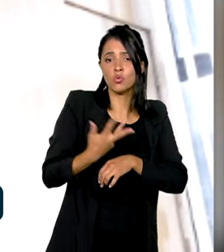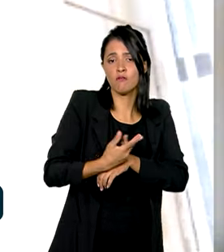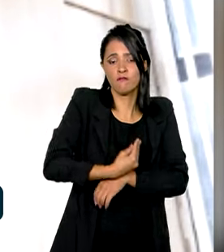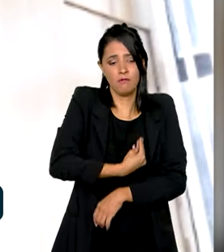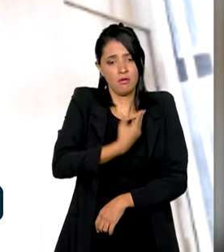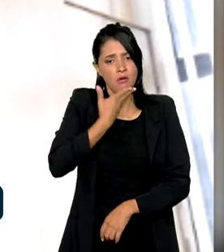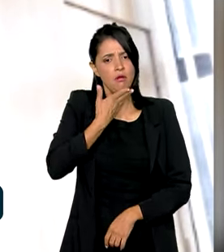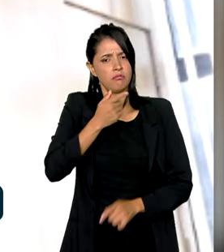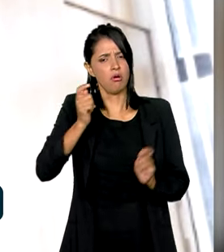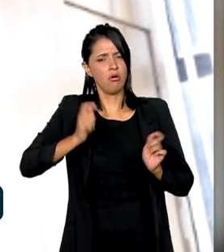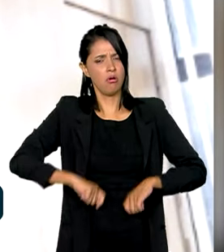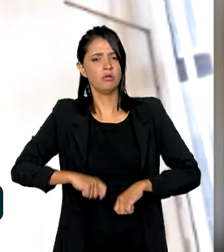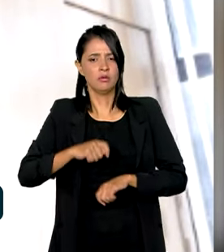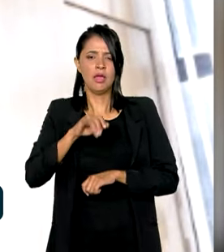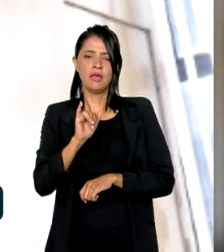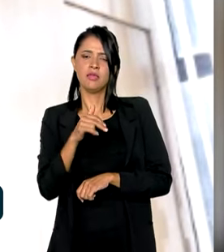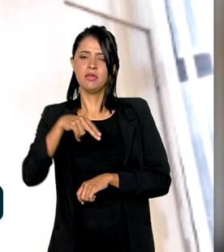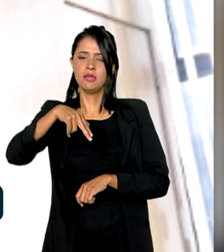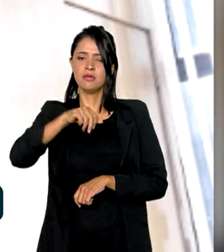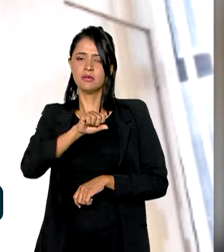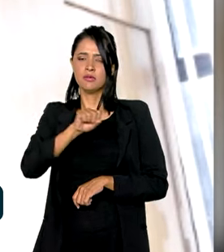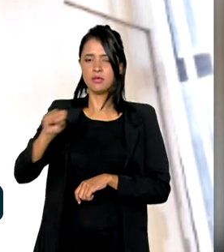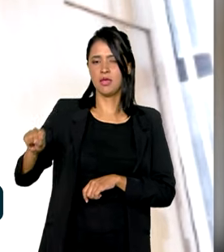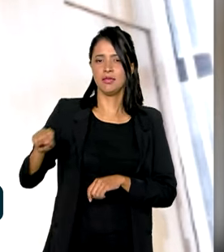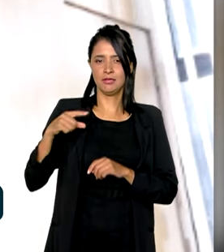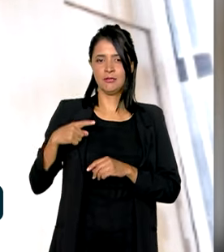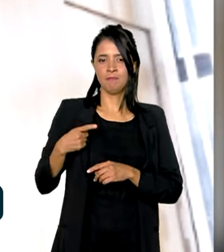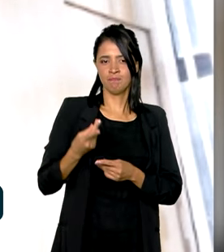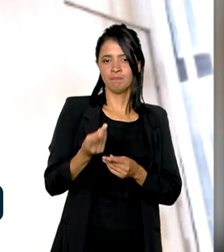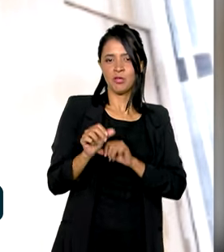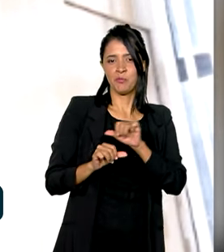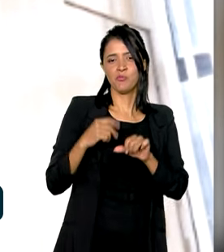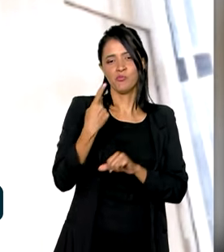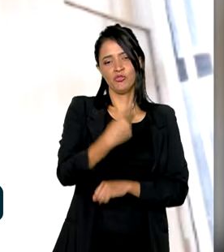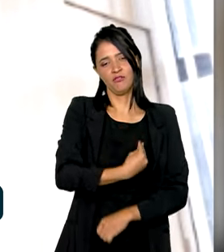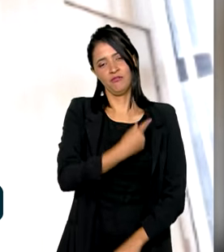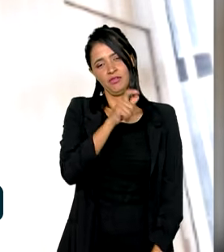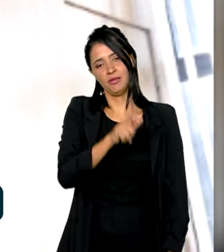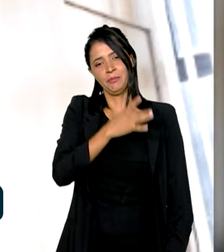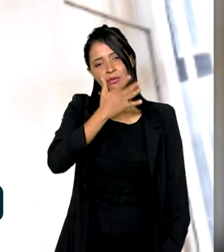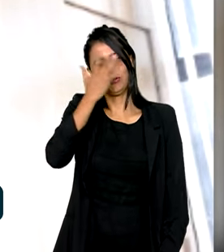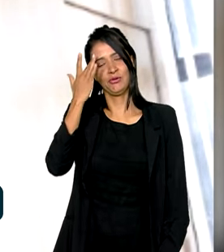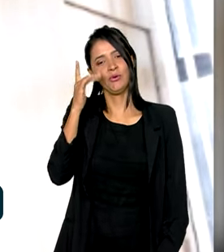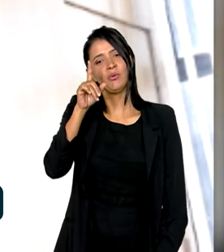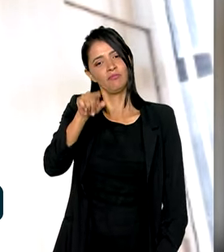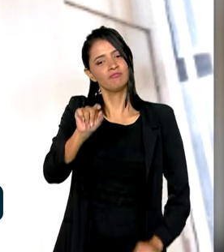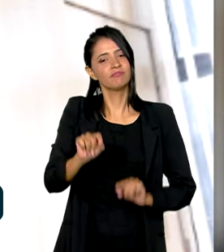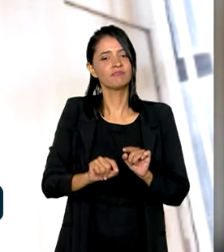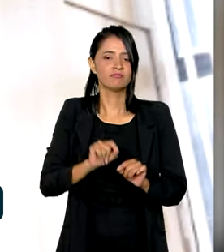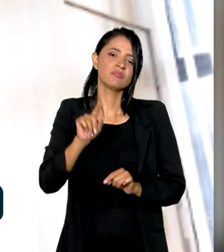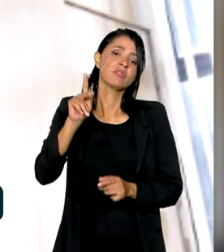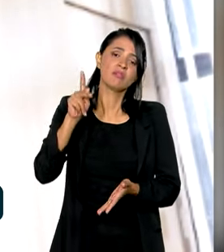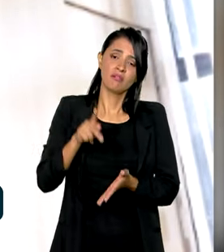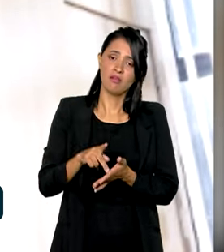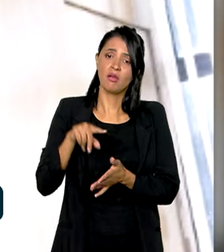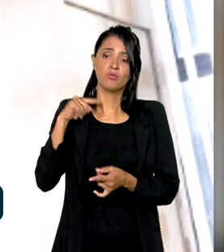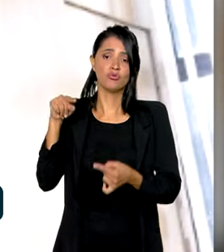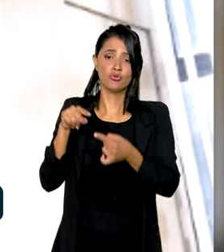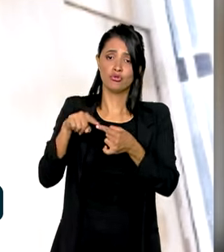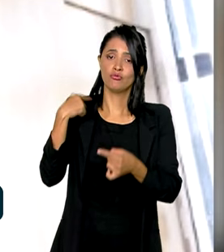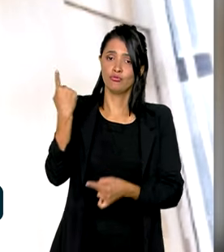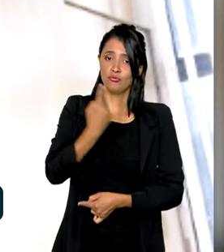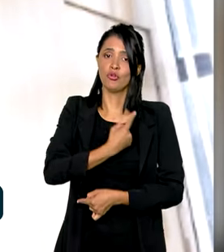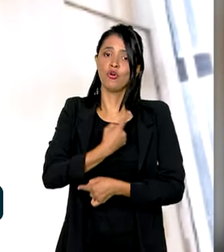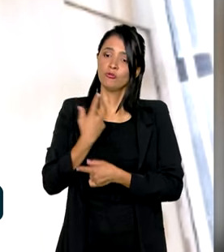de vida. O INSS, através do benefício previdenciário, muda a vida daquele cidadão, e isso é realmente o nosso objetivo,